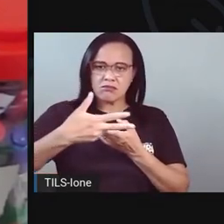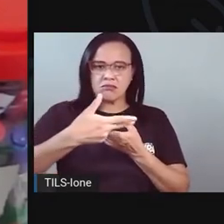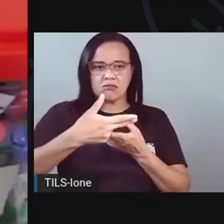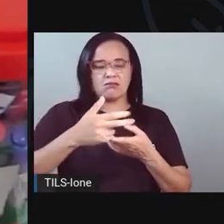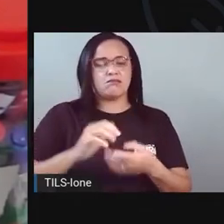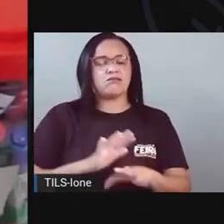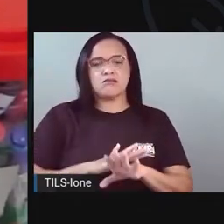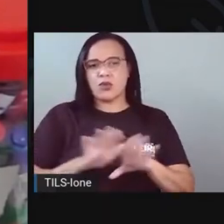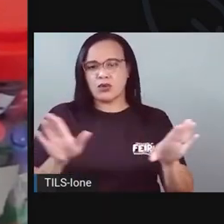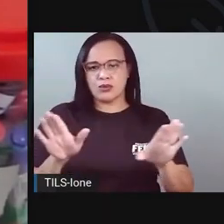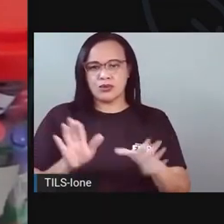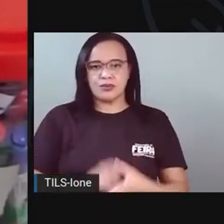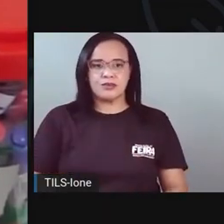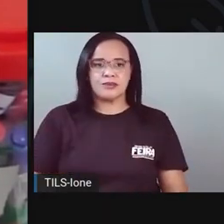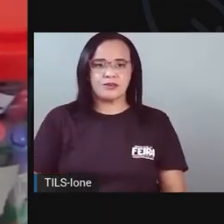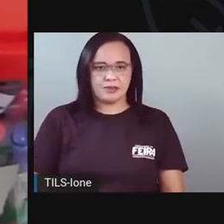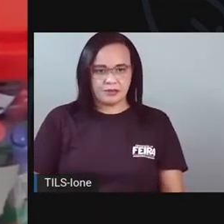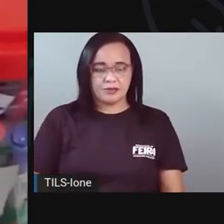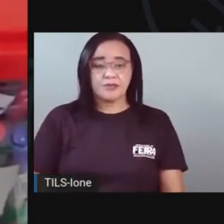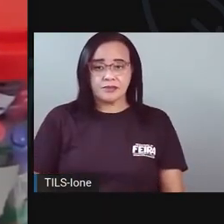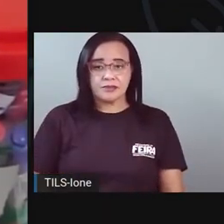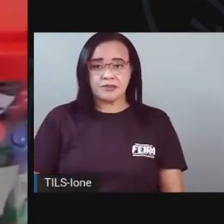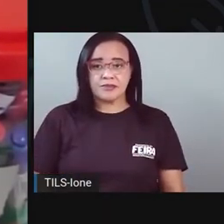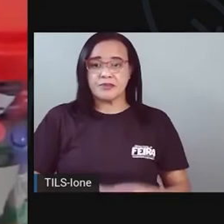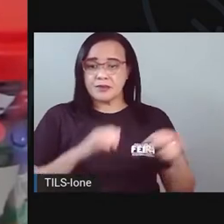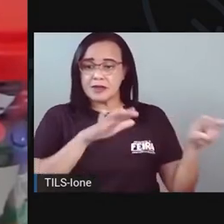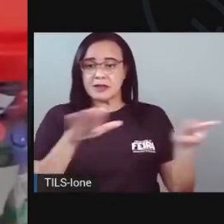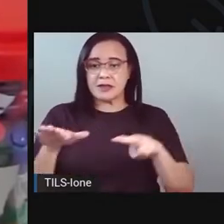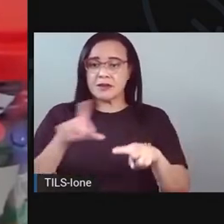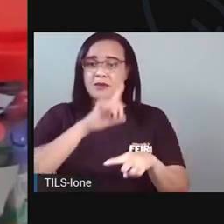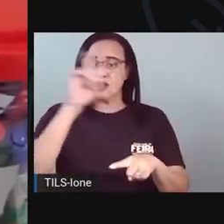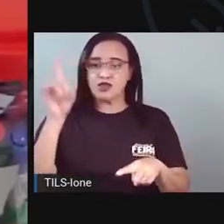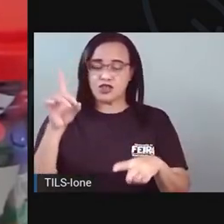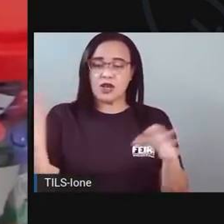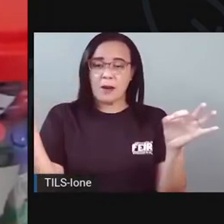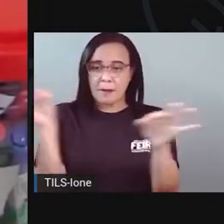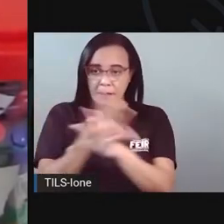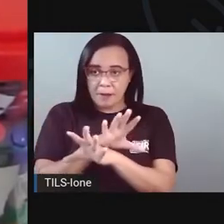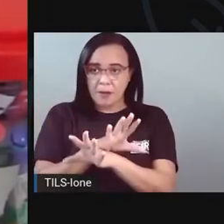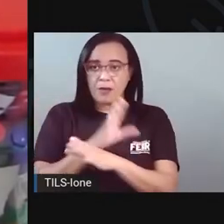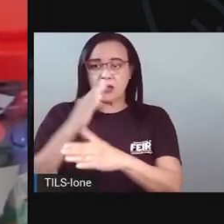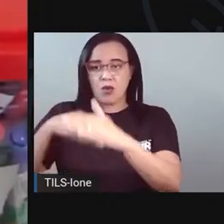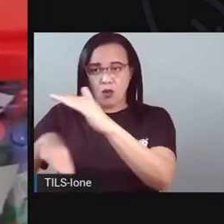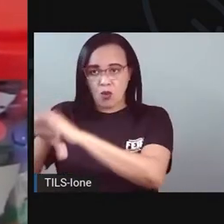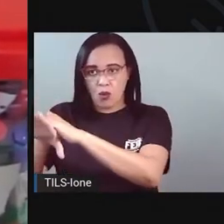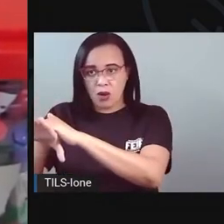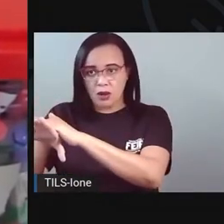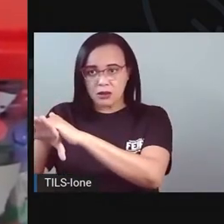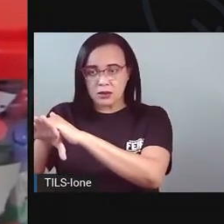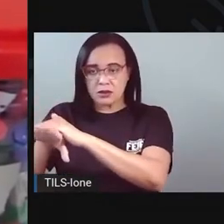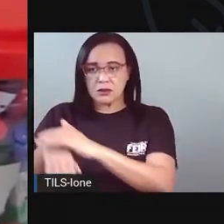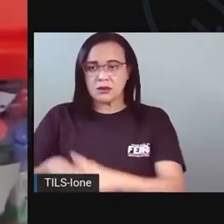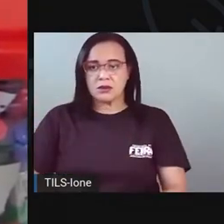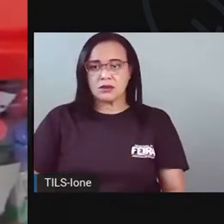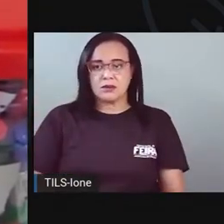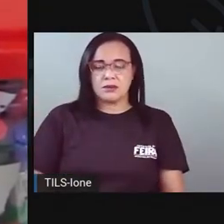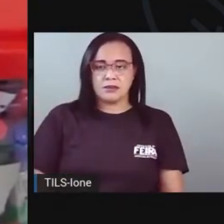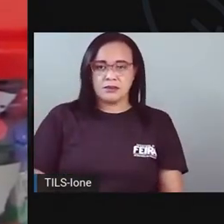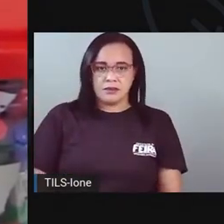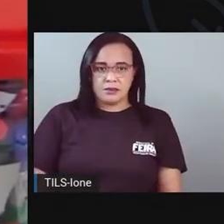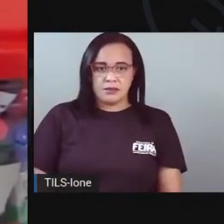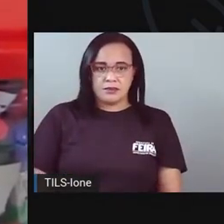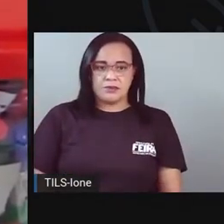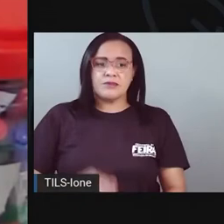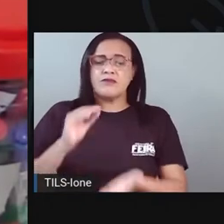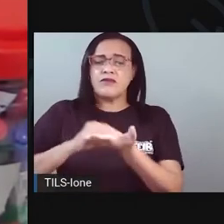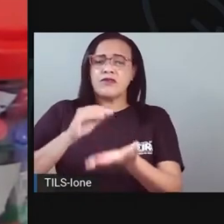Cortei. Então, aqui a já tem os dias da semana prontinho. A gente vai deixar guardadinho aqui, ó. No ladinho. Falta a gente fazer